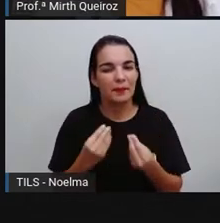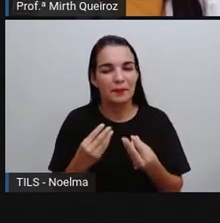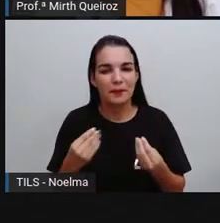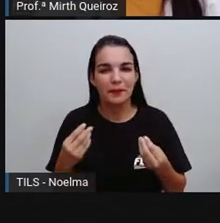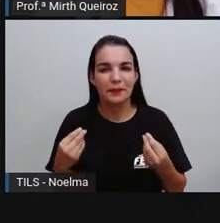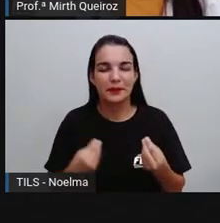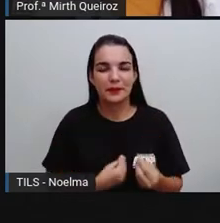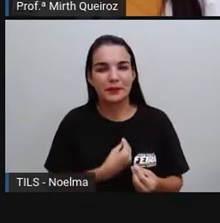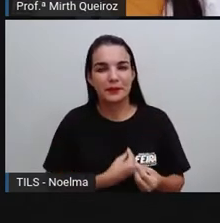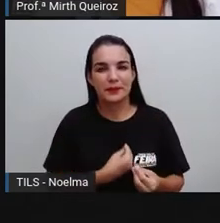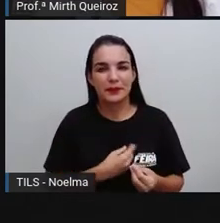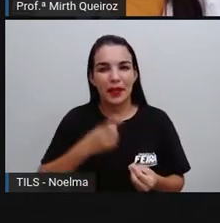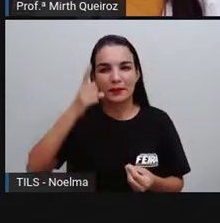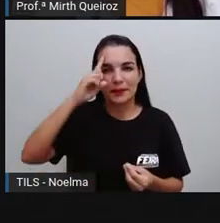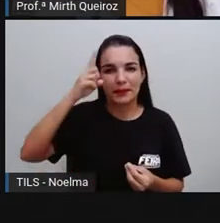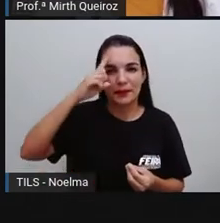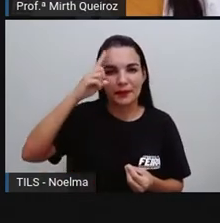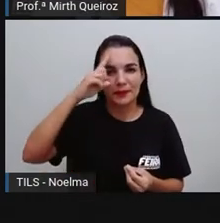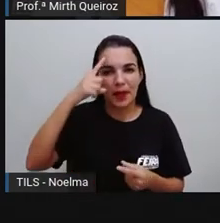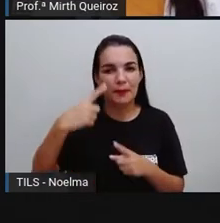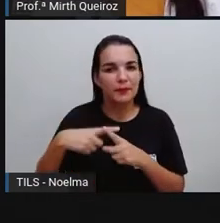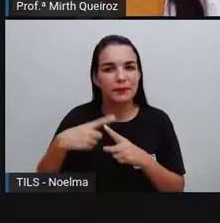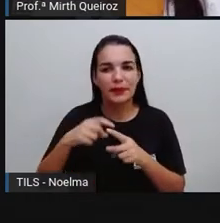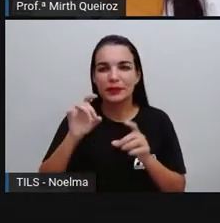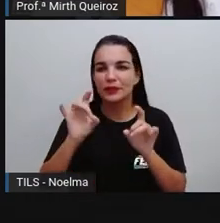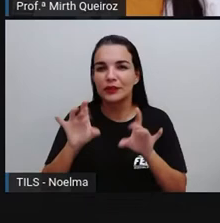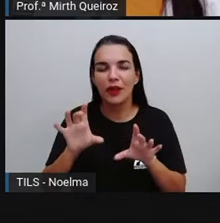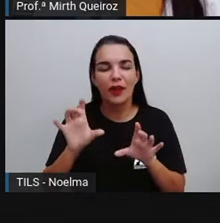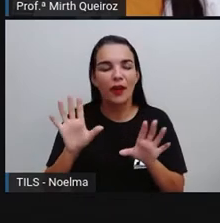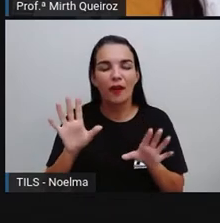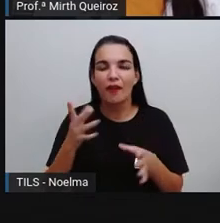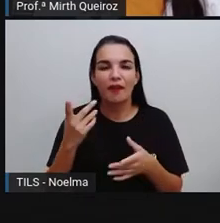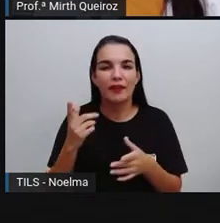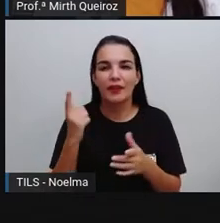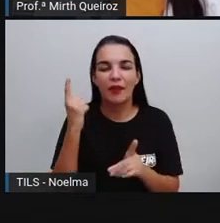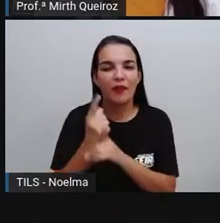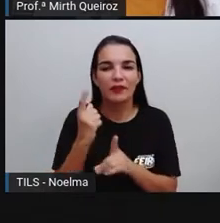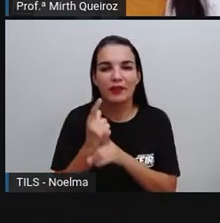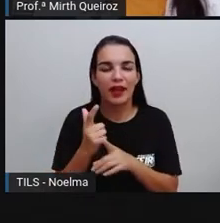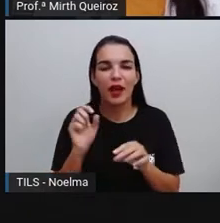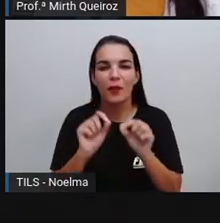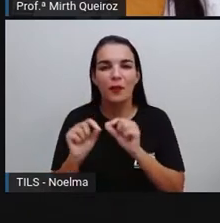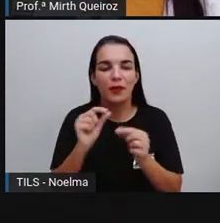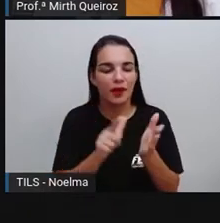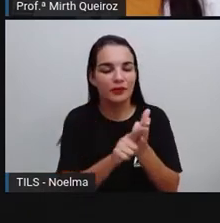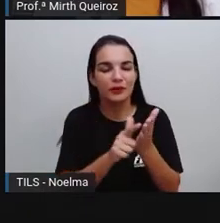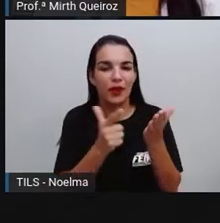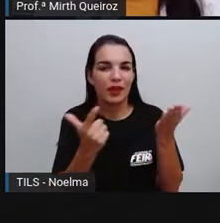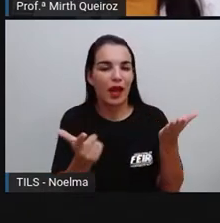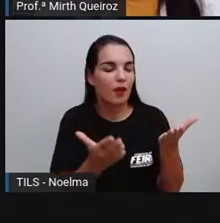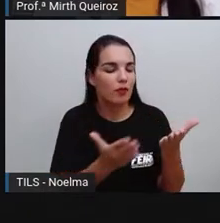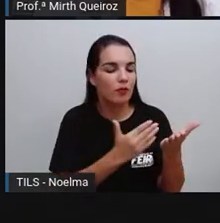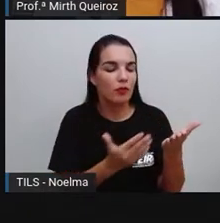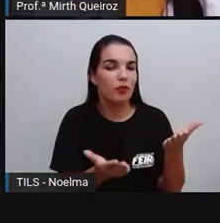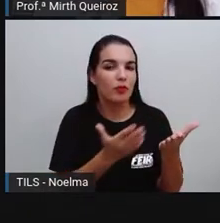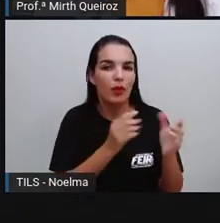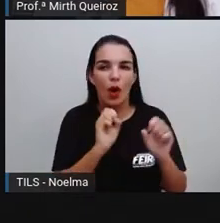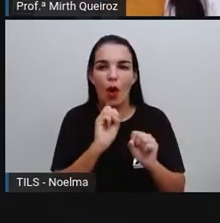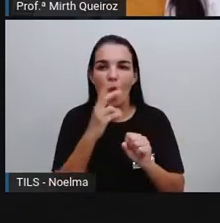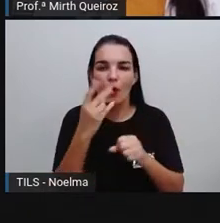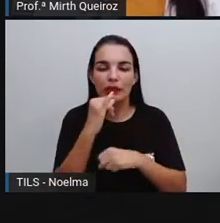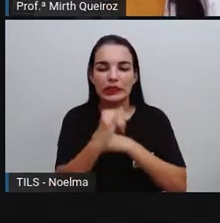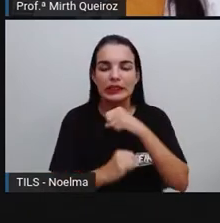cotidiano, pois, para encontrá-lo, basta a gente olhar algumas páginas de jornal, nos conectarmos à internet